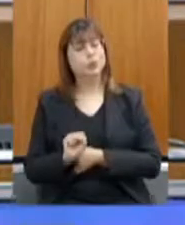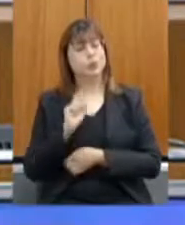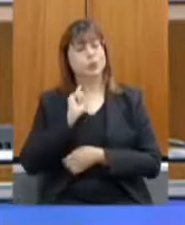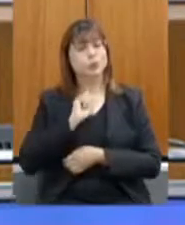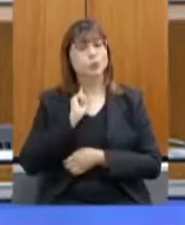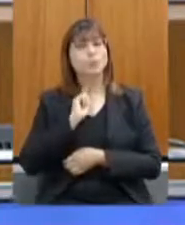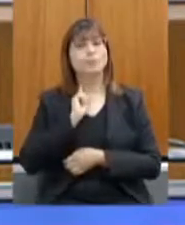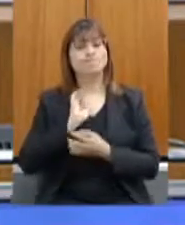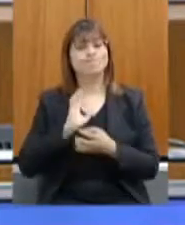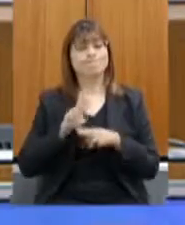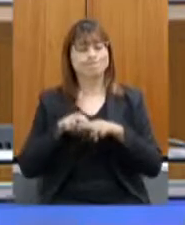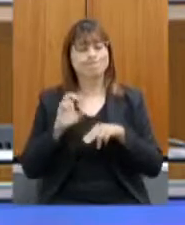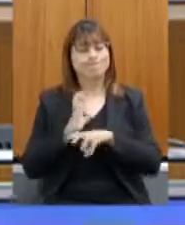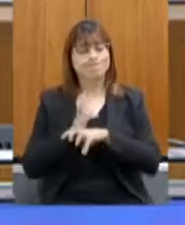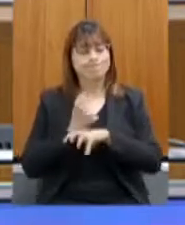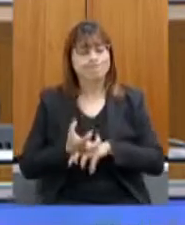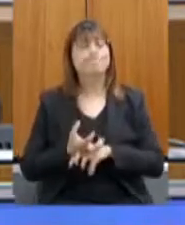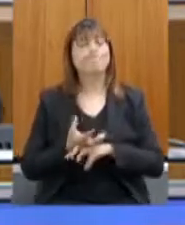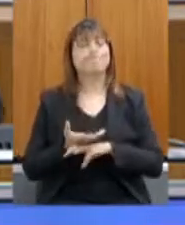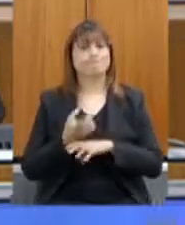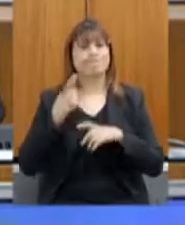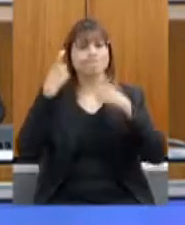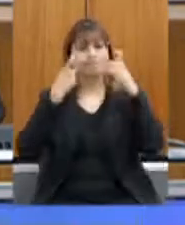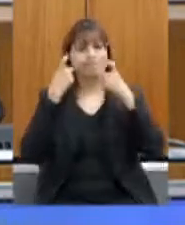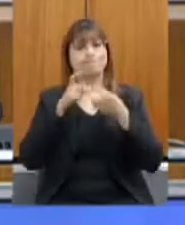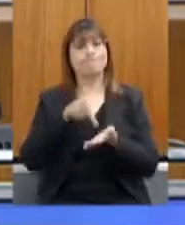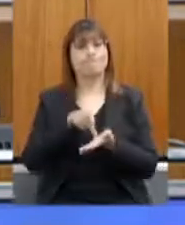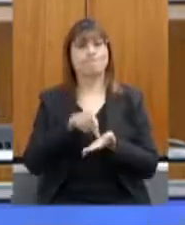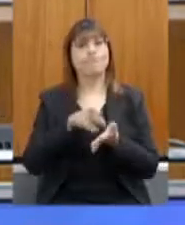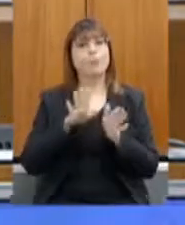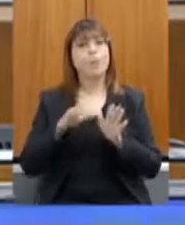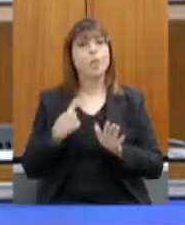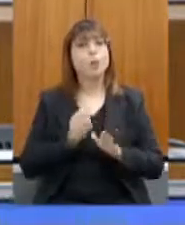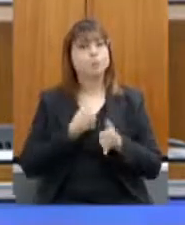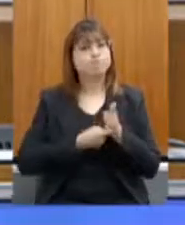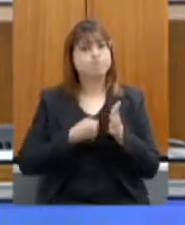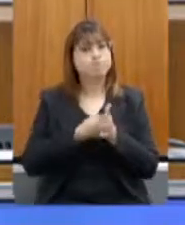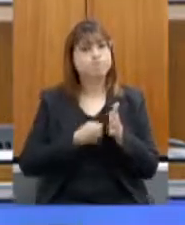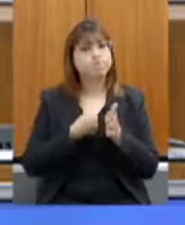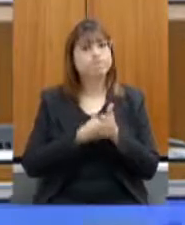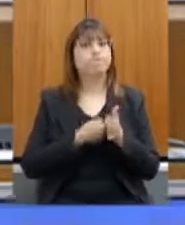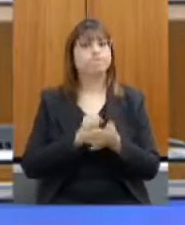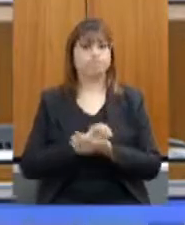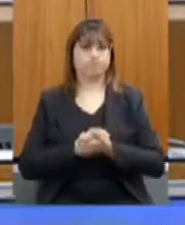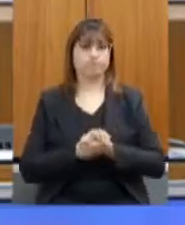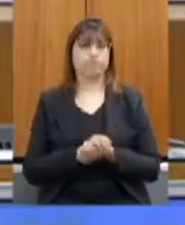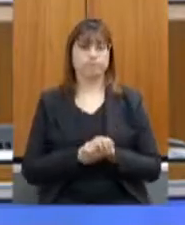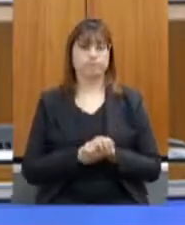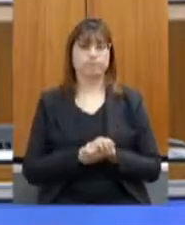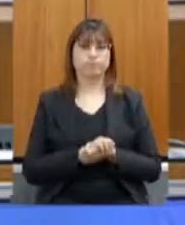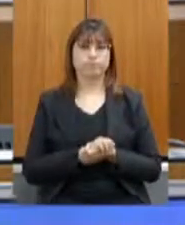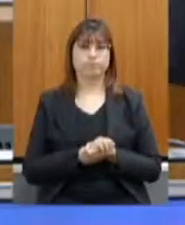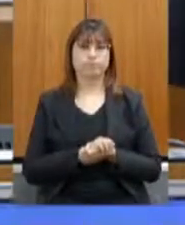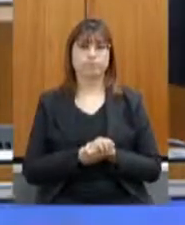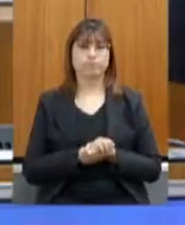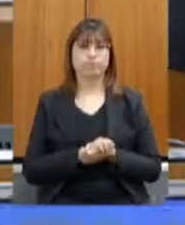a seca é realmente muito preocupante. Mas nós estamos aqui na luta do deputado.